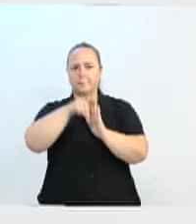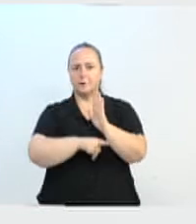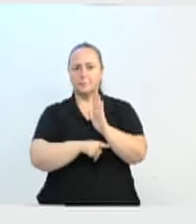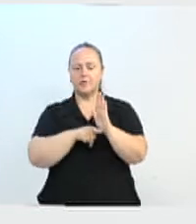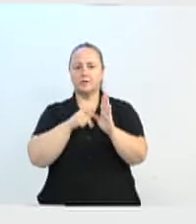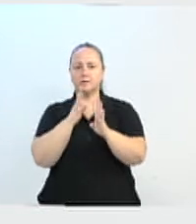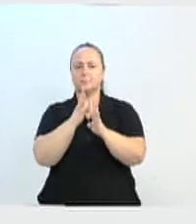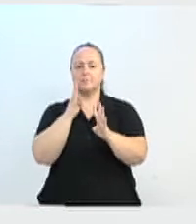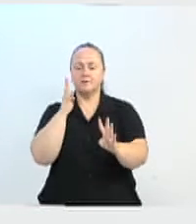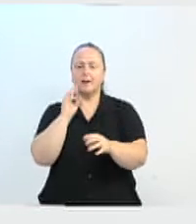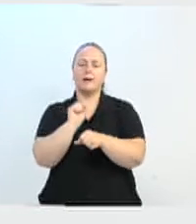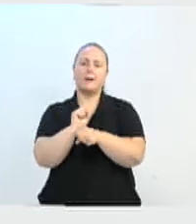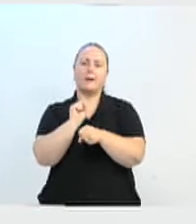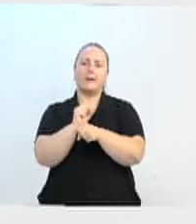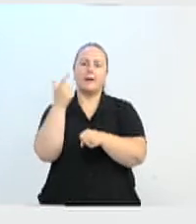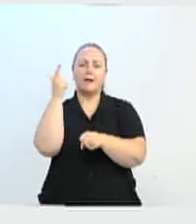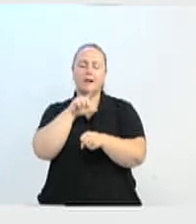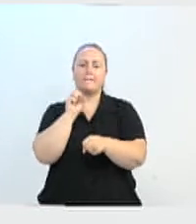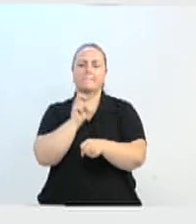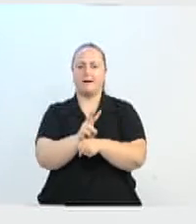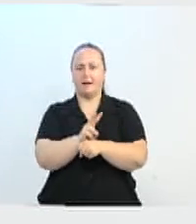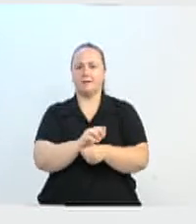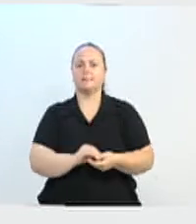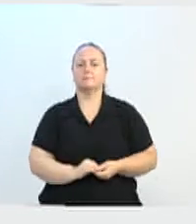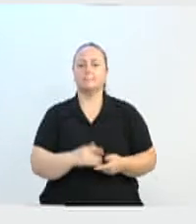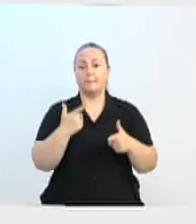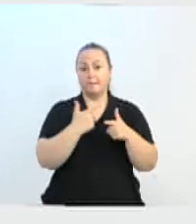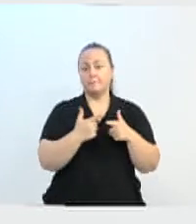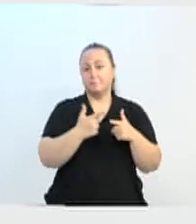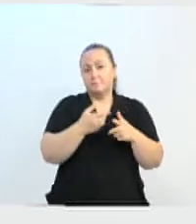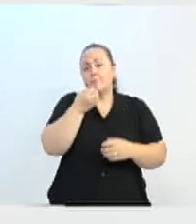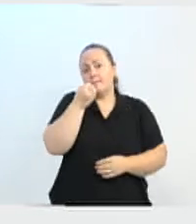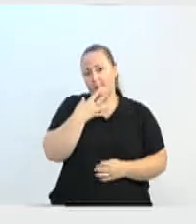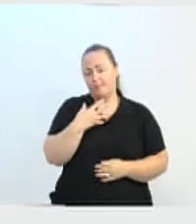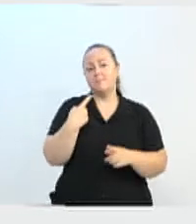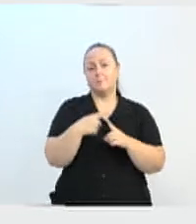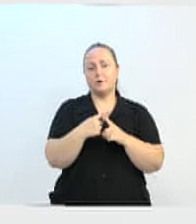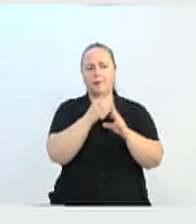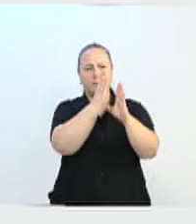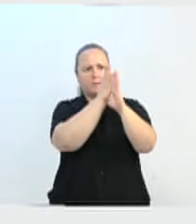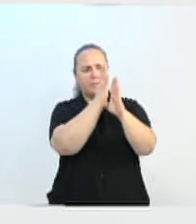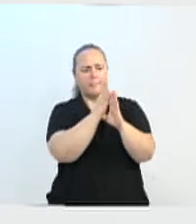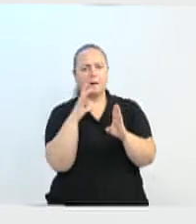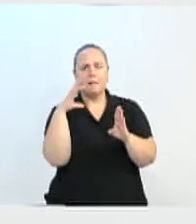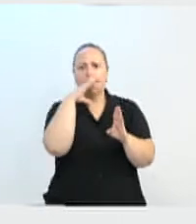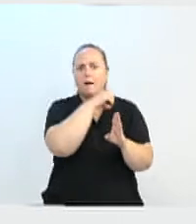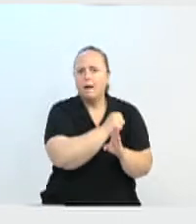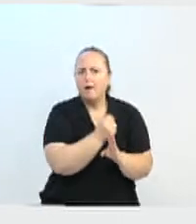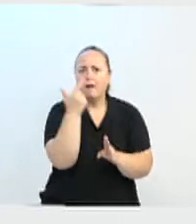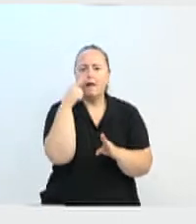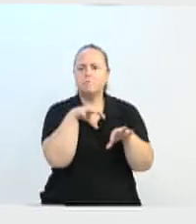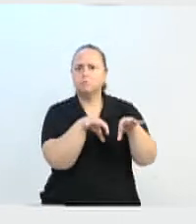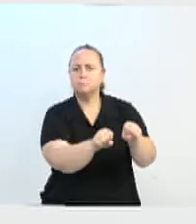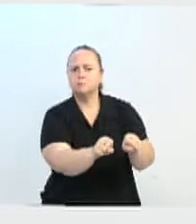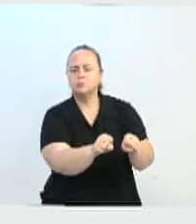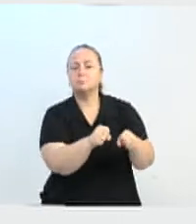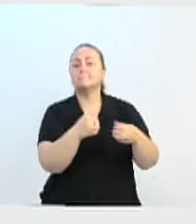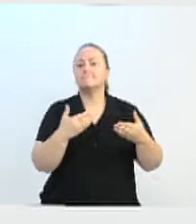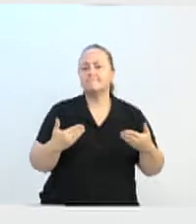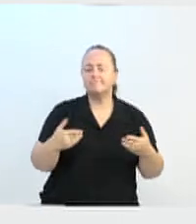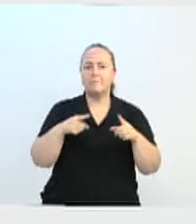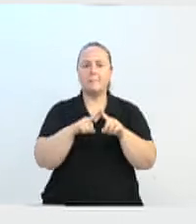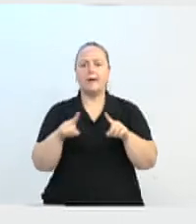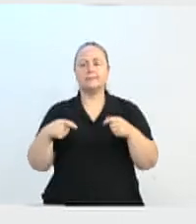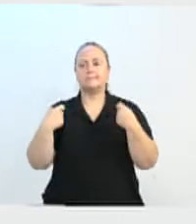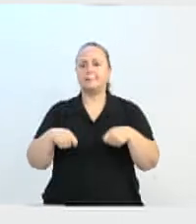centro. Isso é um problema bom, por um lado, porque a gente atingiu a meta rapidamente, e, por outro lado, nós temos que buscar